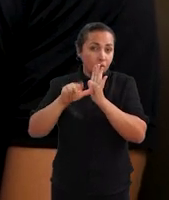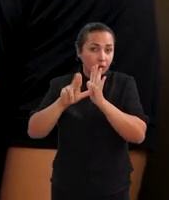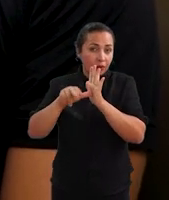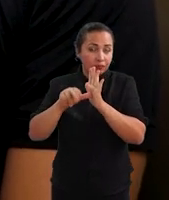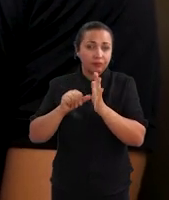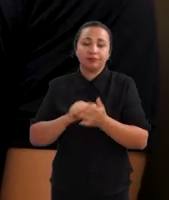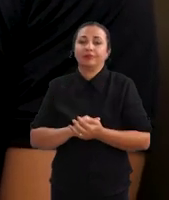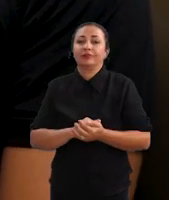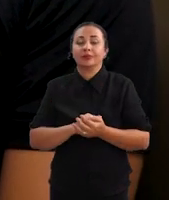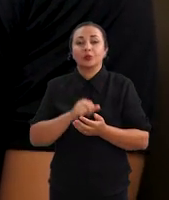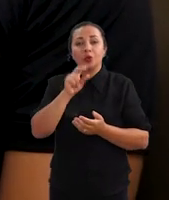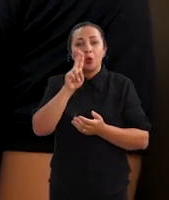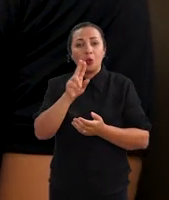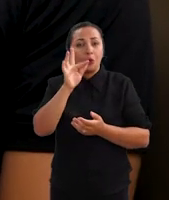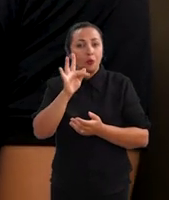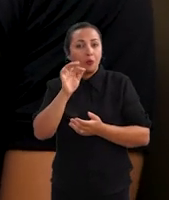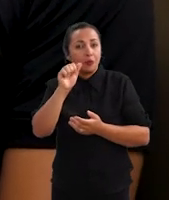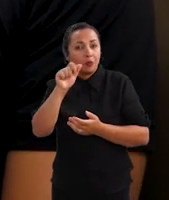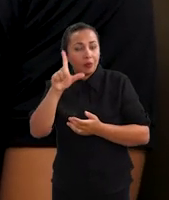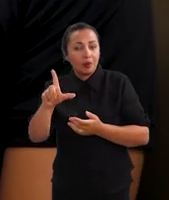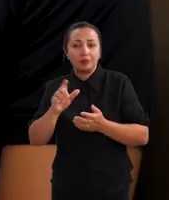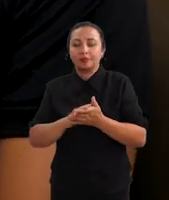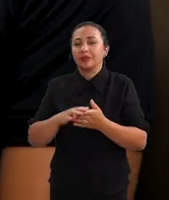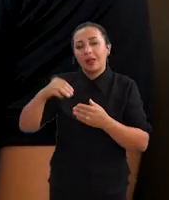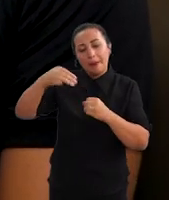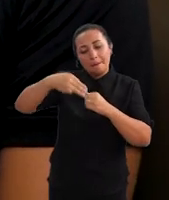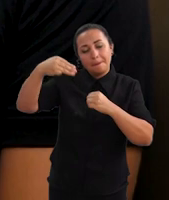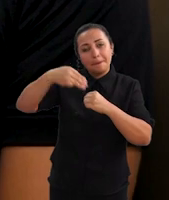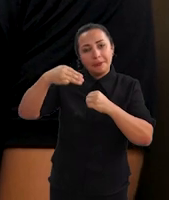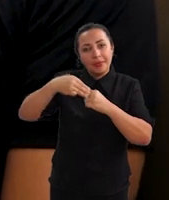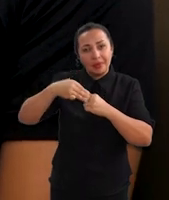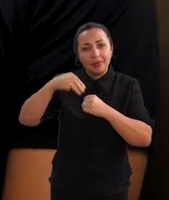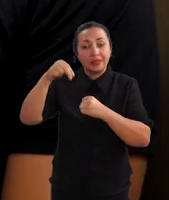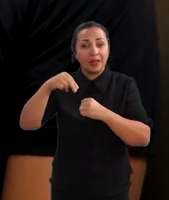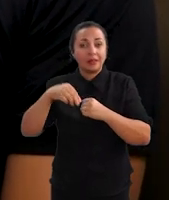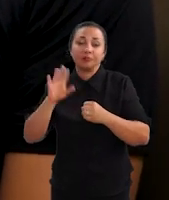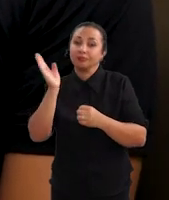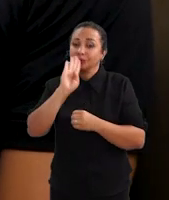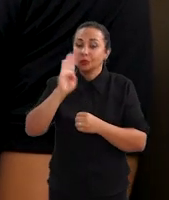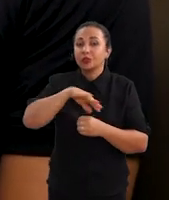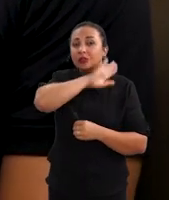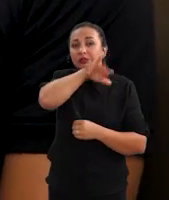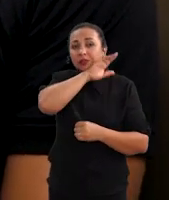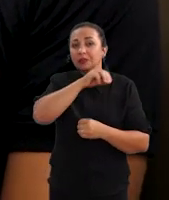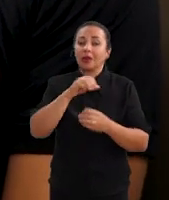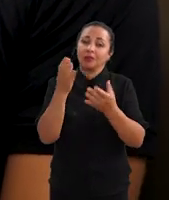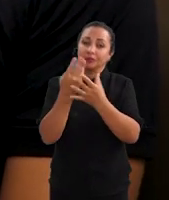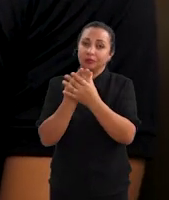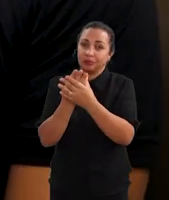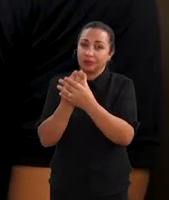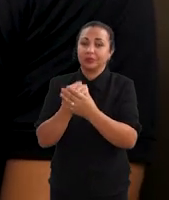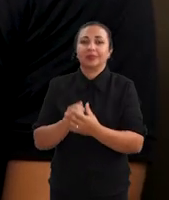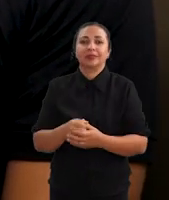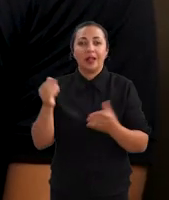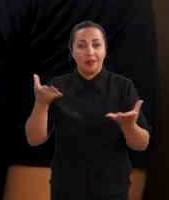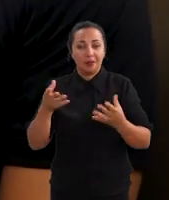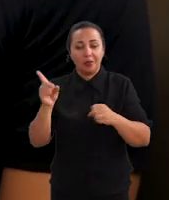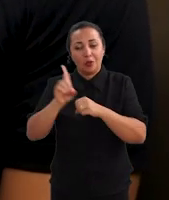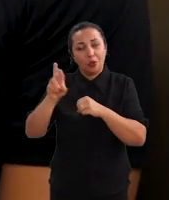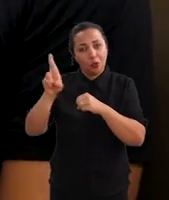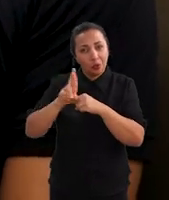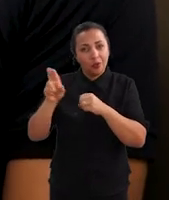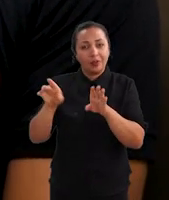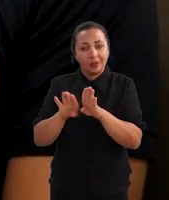e mestre em Biologia Animal aqui pela Universidade Federal de Pernambuco. Atualmente, eu sou doutorando